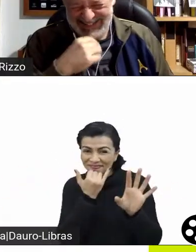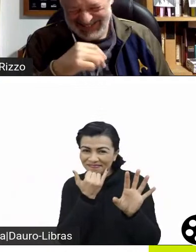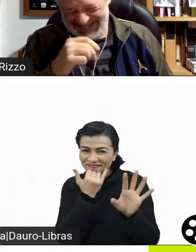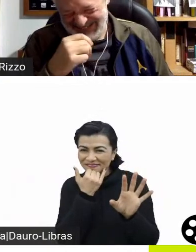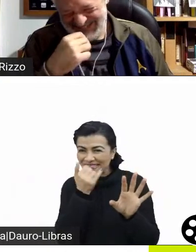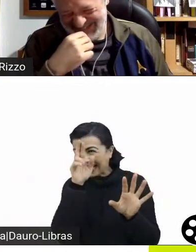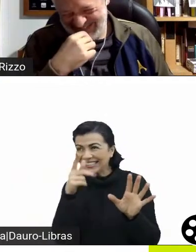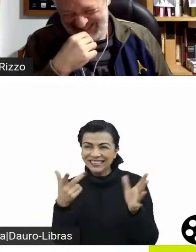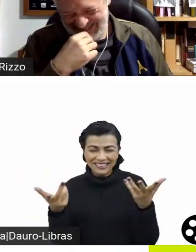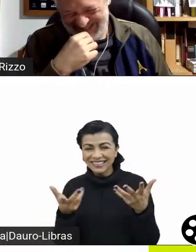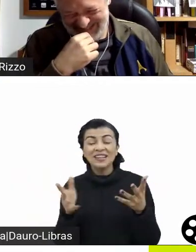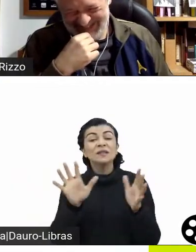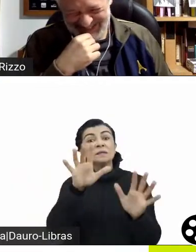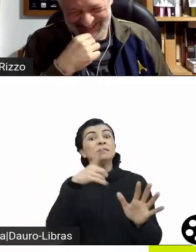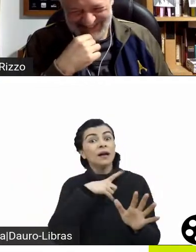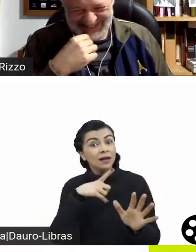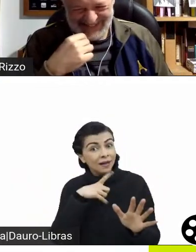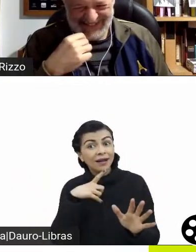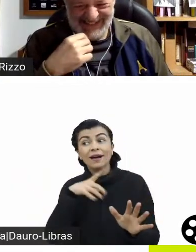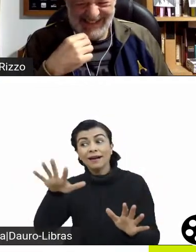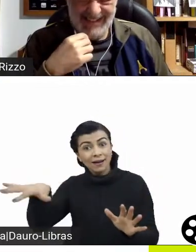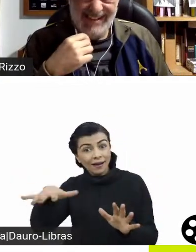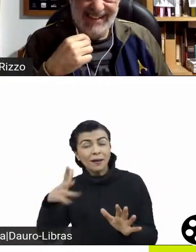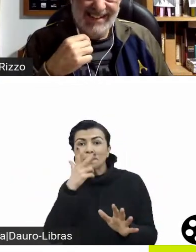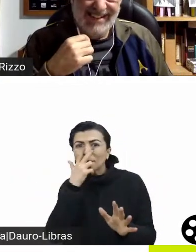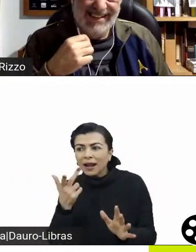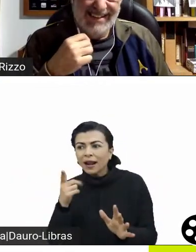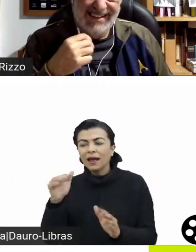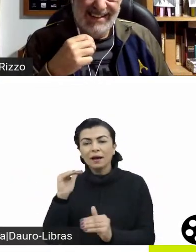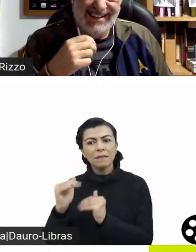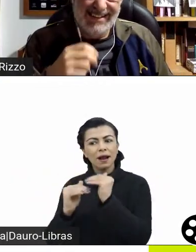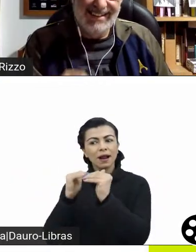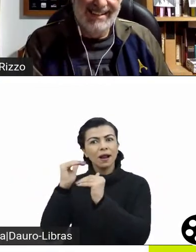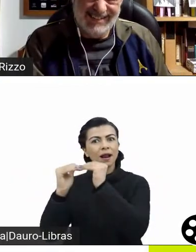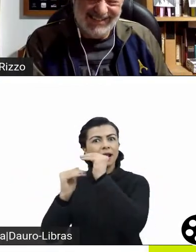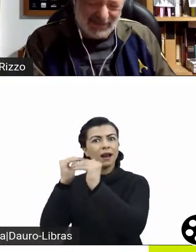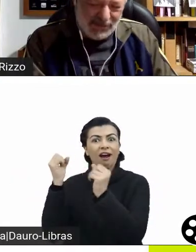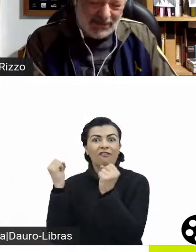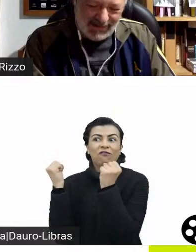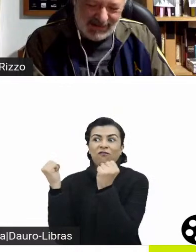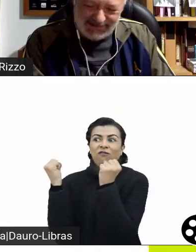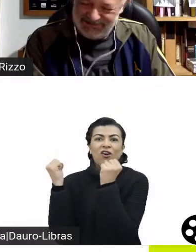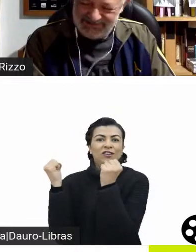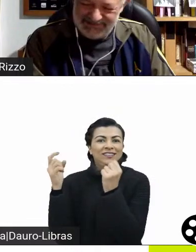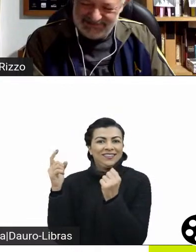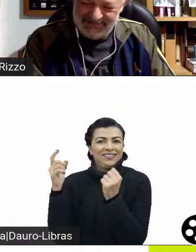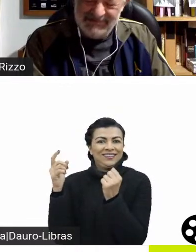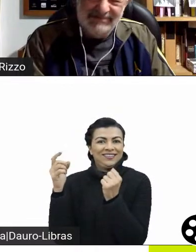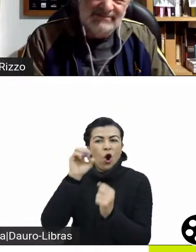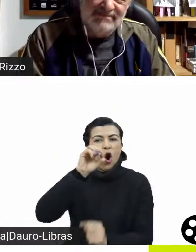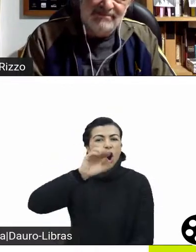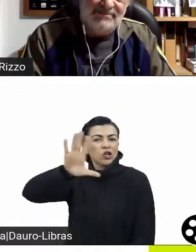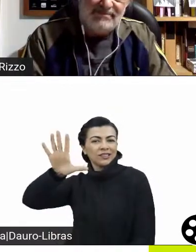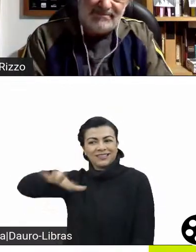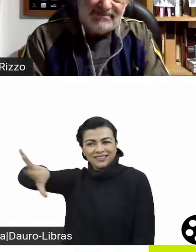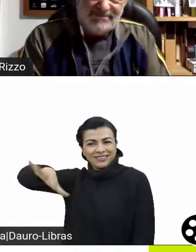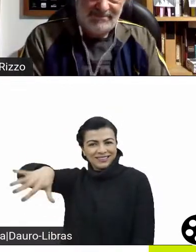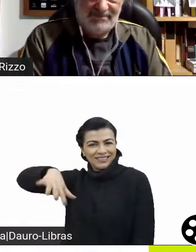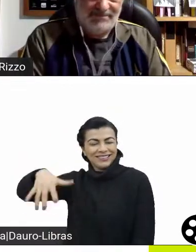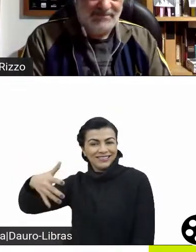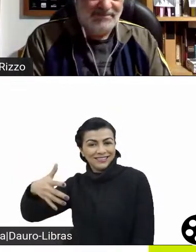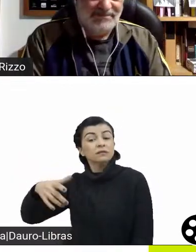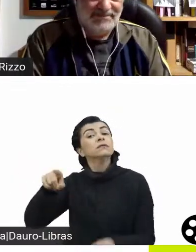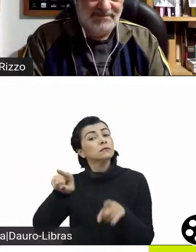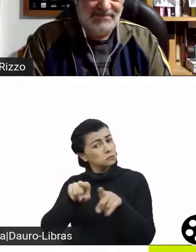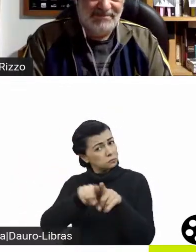Enfim, é um movimento que vem fortalecendo aquele lado, né? Do mundo. Sim, claro. E muda a nossa visão também de olhar